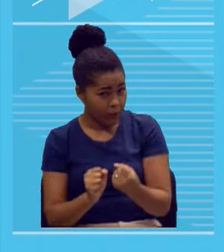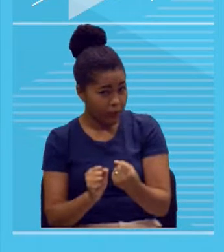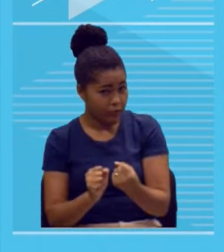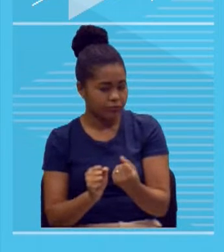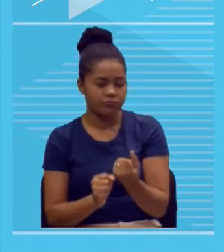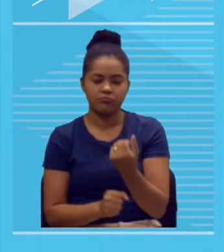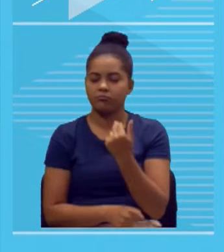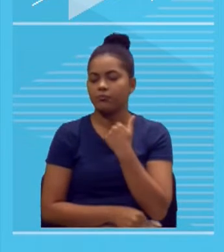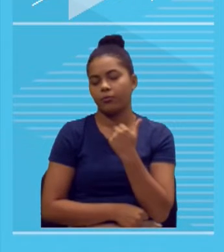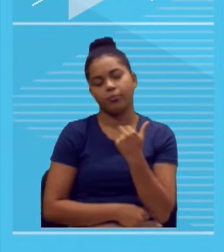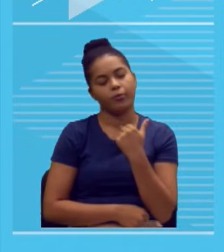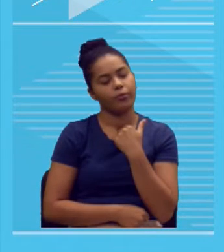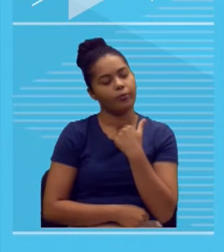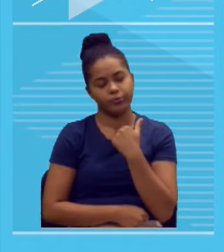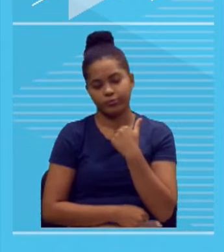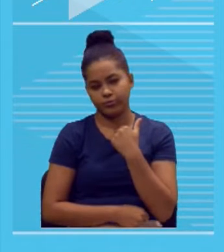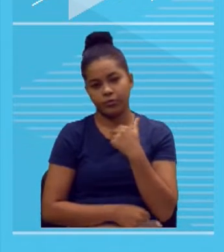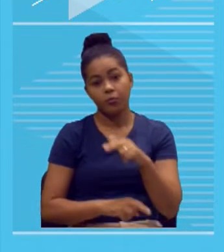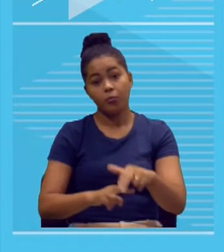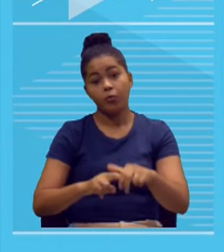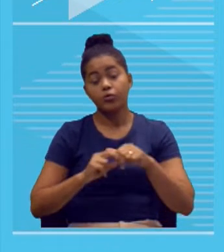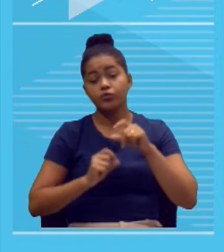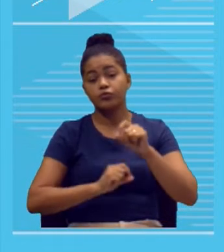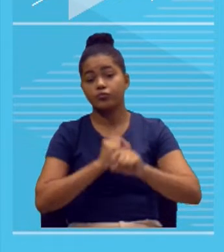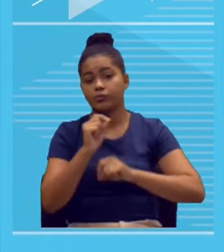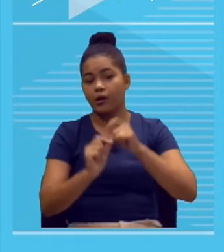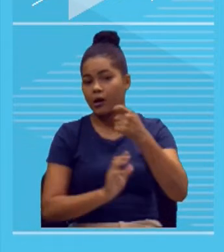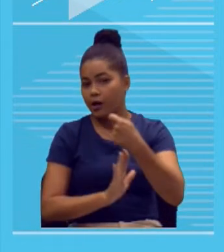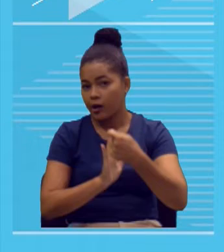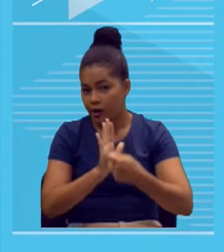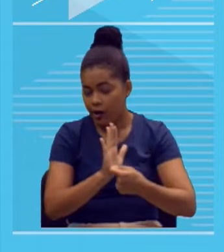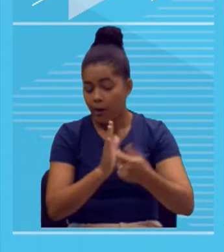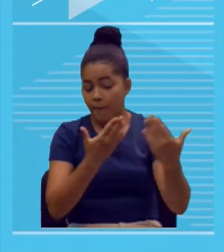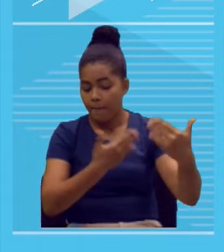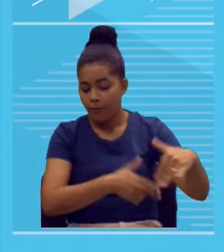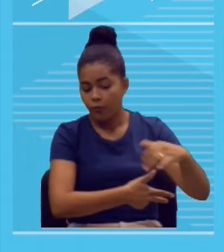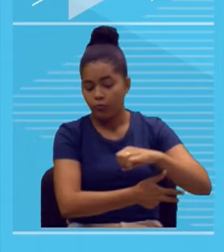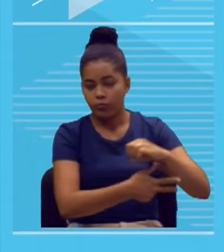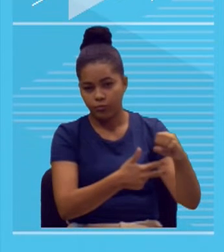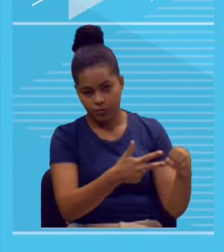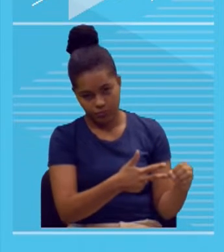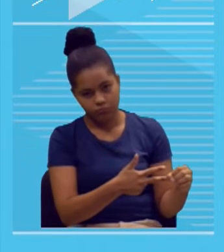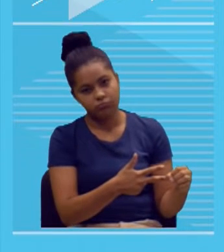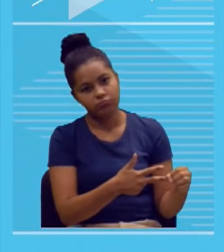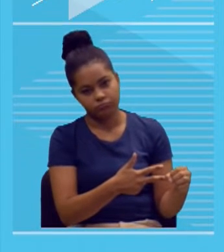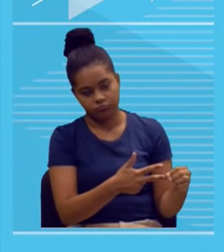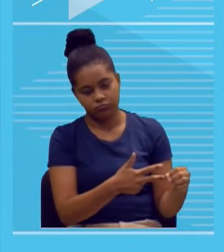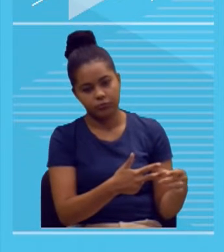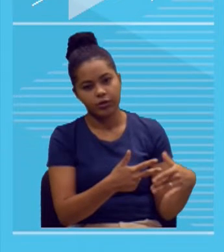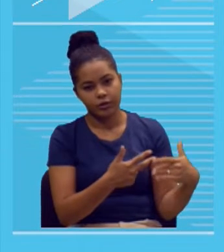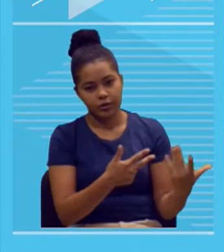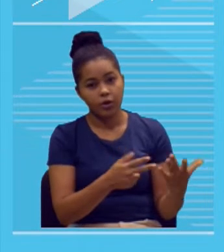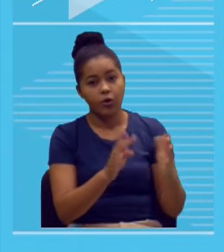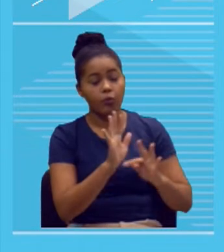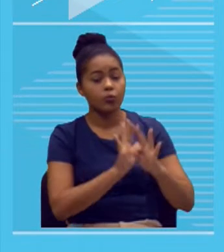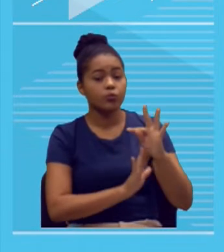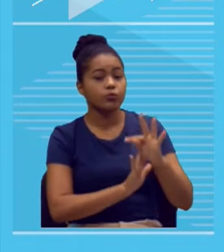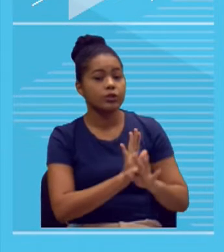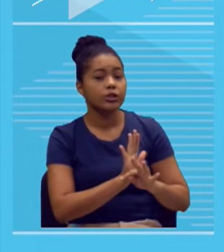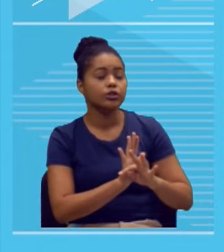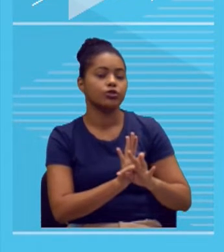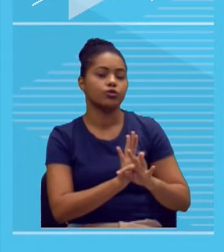não verbal. É um texto misto. É exclusivamente verbal. Então, lá no